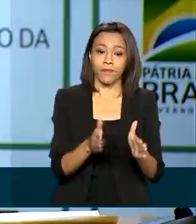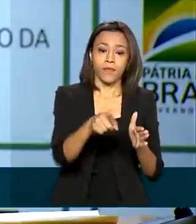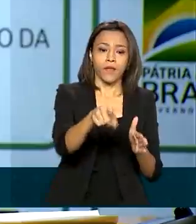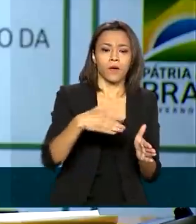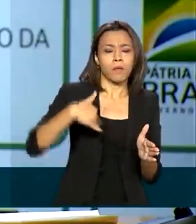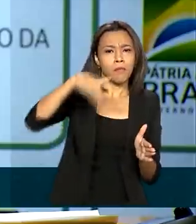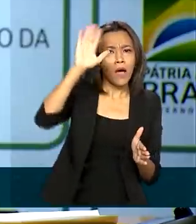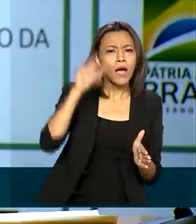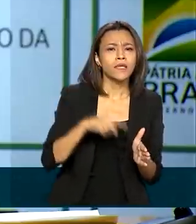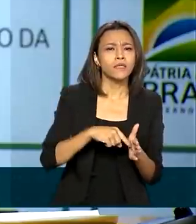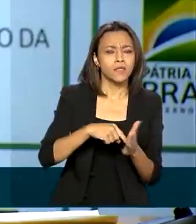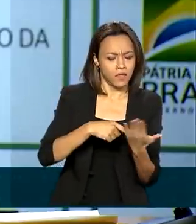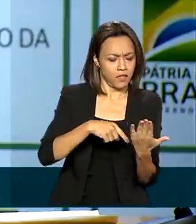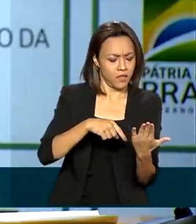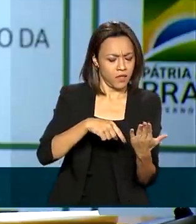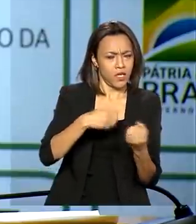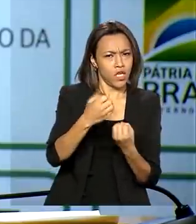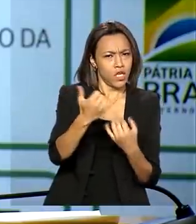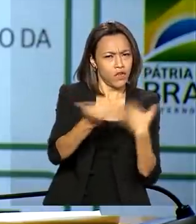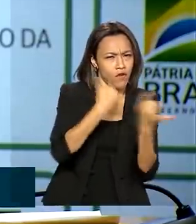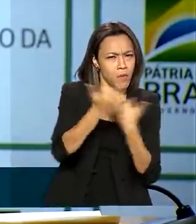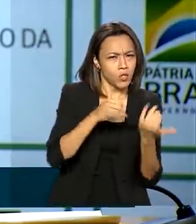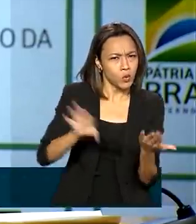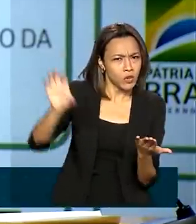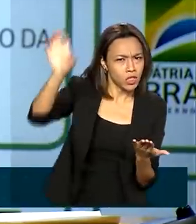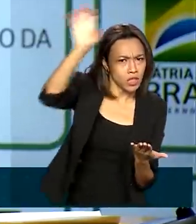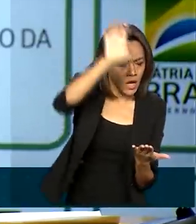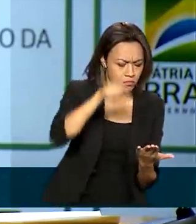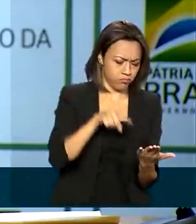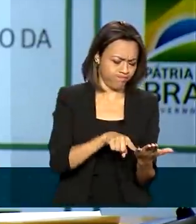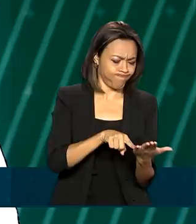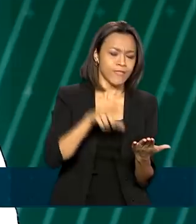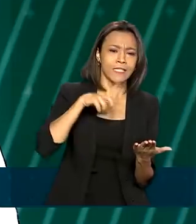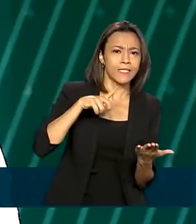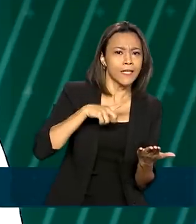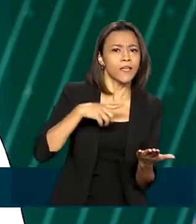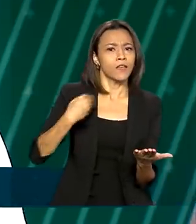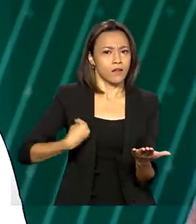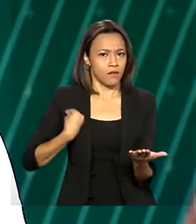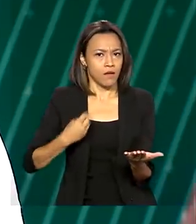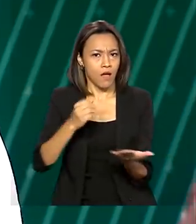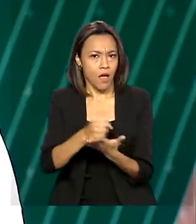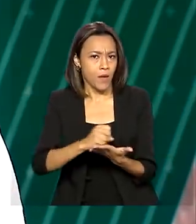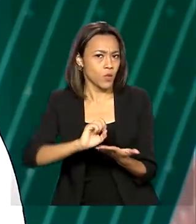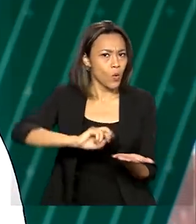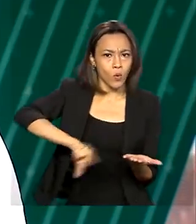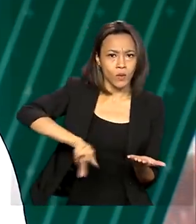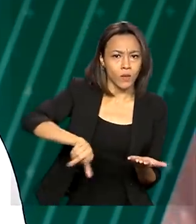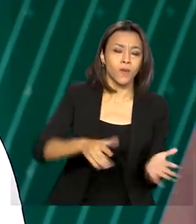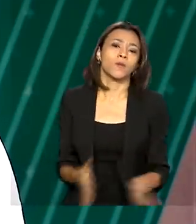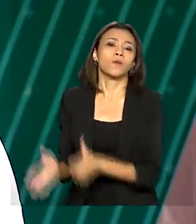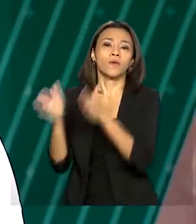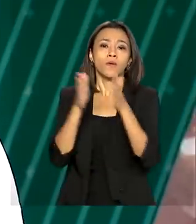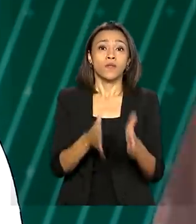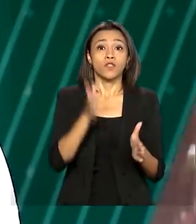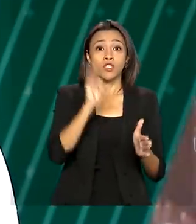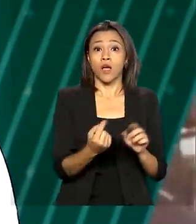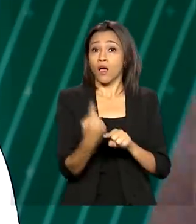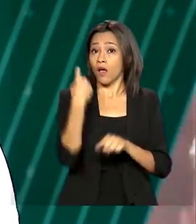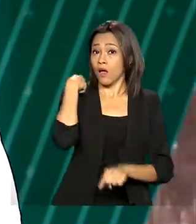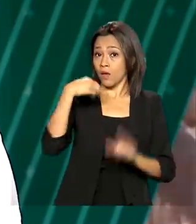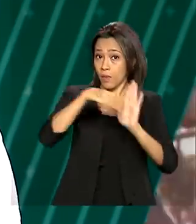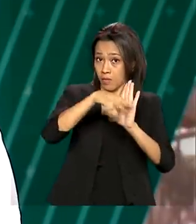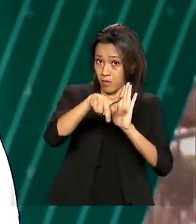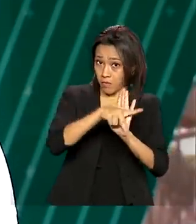dados do Estado, é que é possível avaliar se o Estado tem abastecido ou não. Foi sancionada a medida provisória que